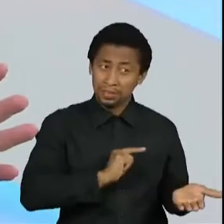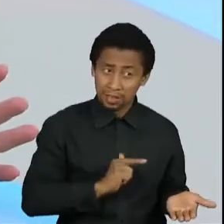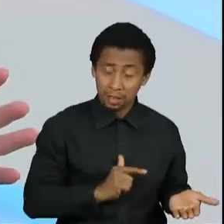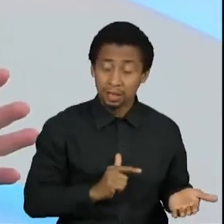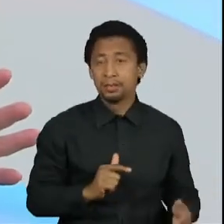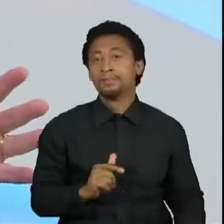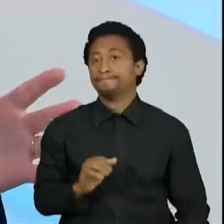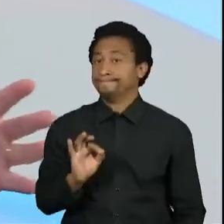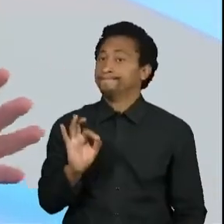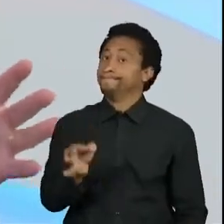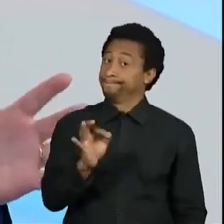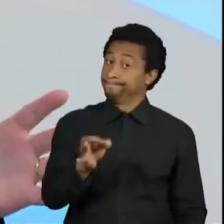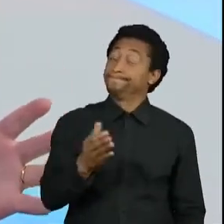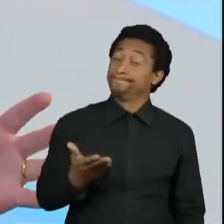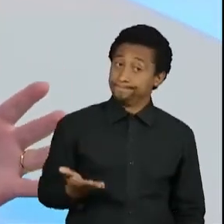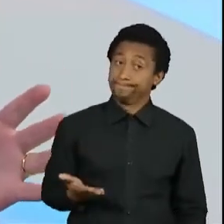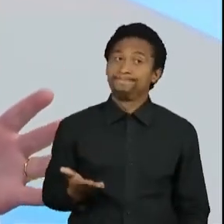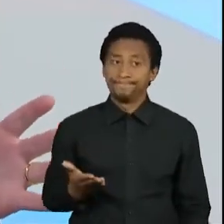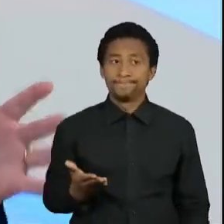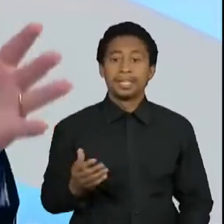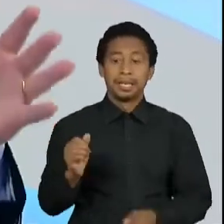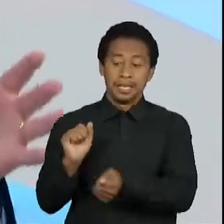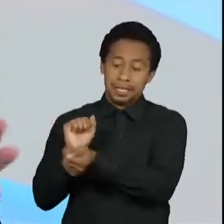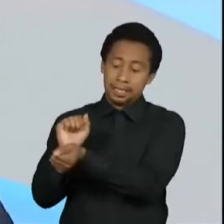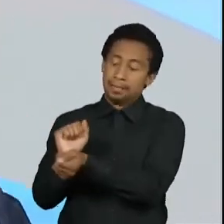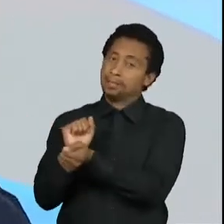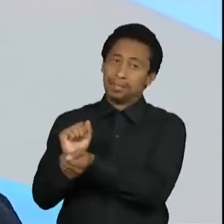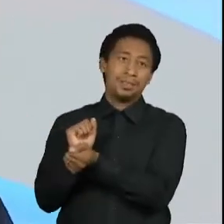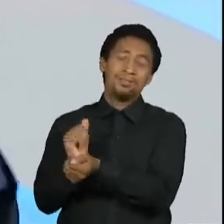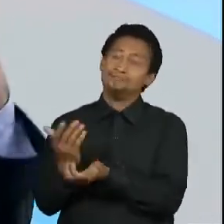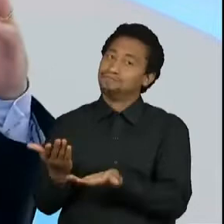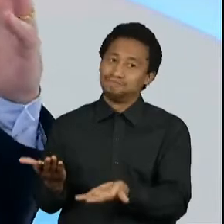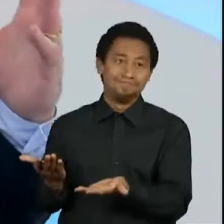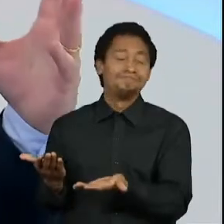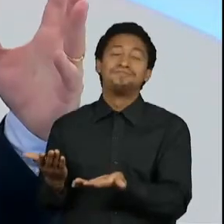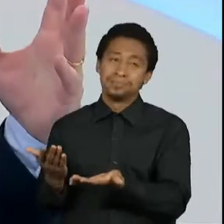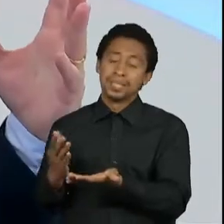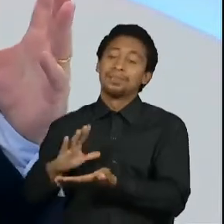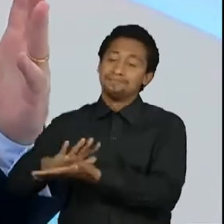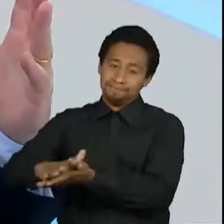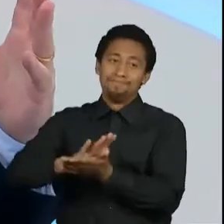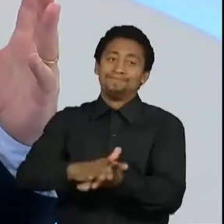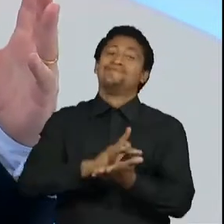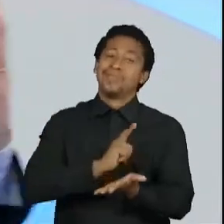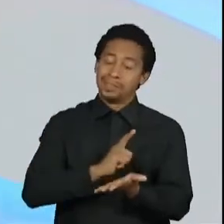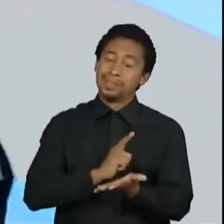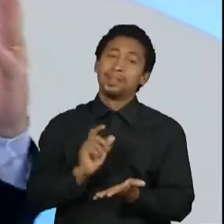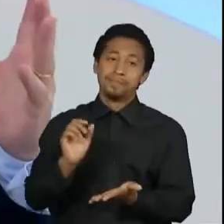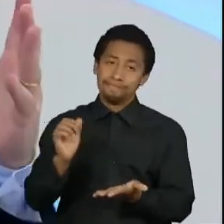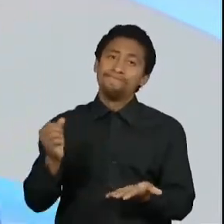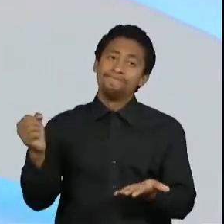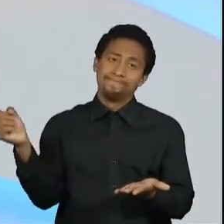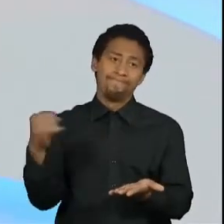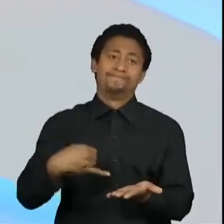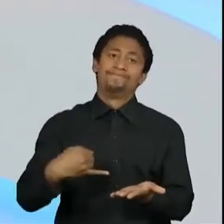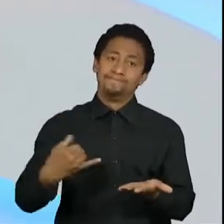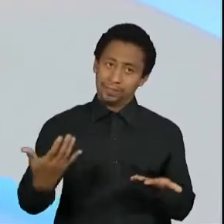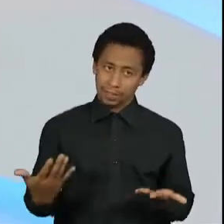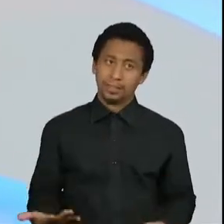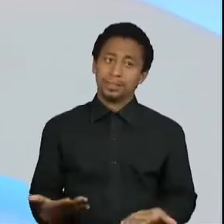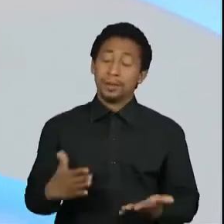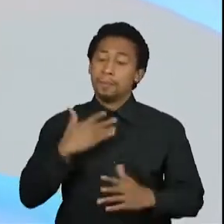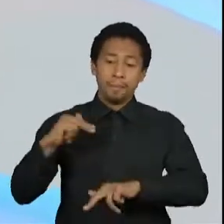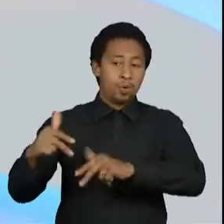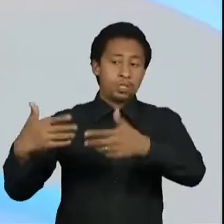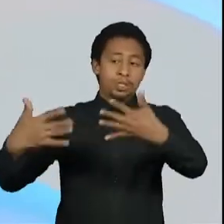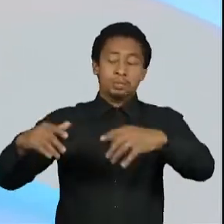produzir a escravidão, que não é uma originalidade ocidental, mas o volume é absolutamente aterrorizador, mas também